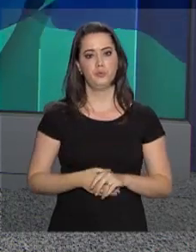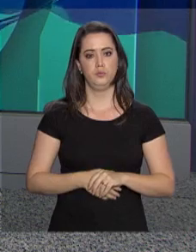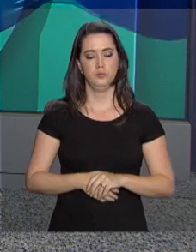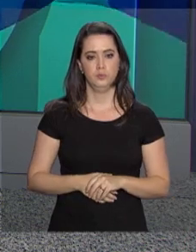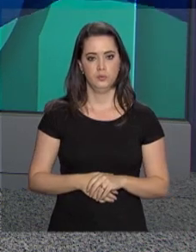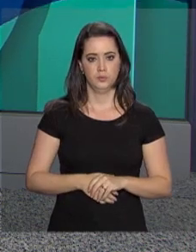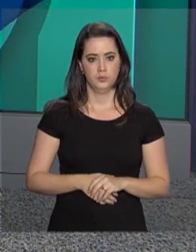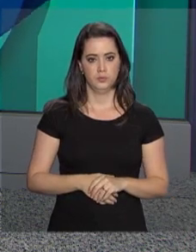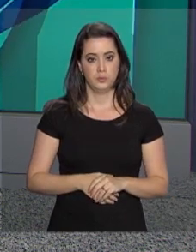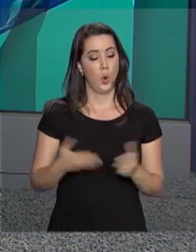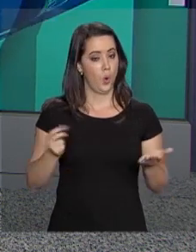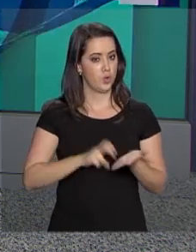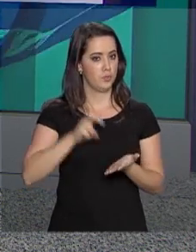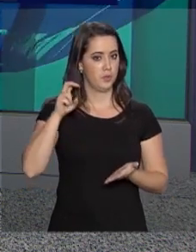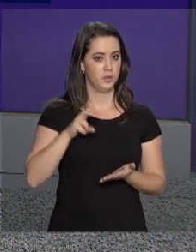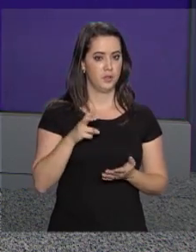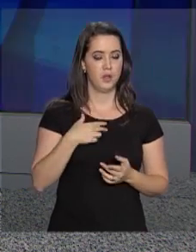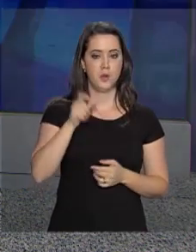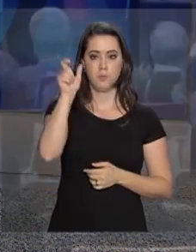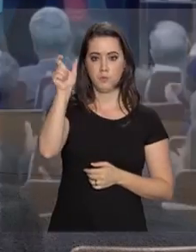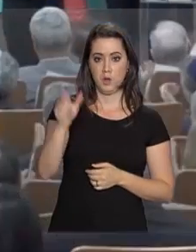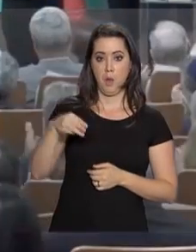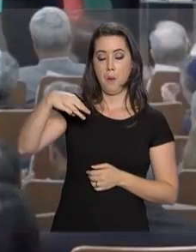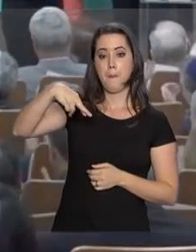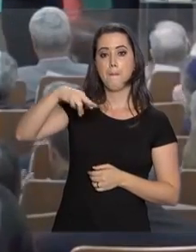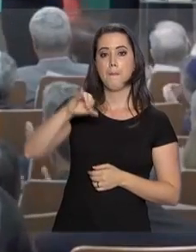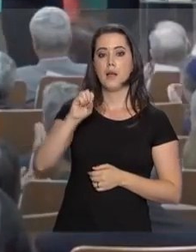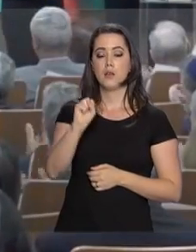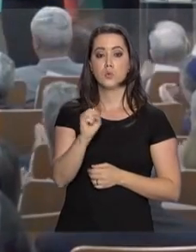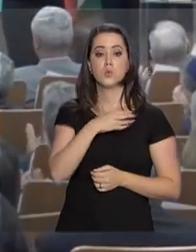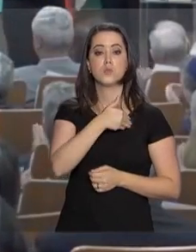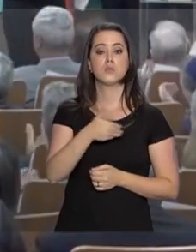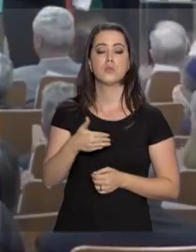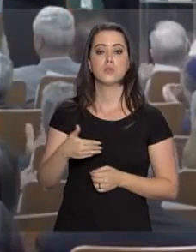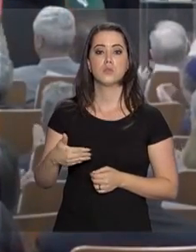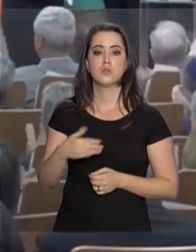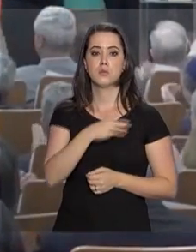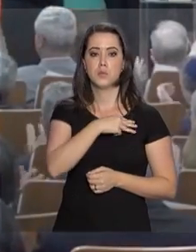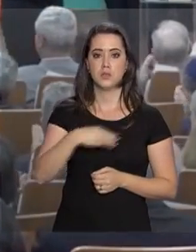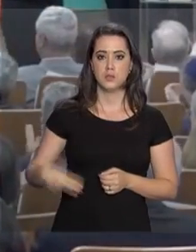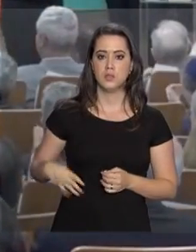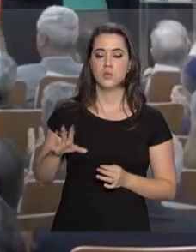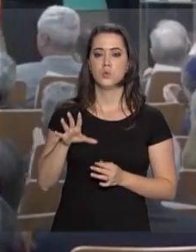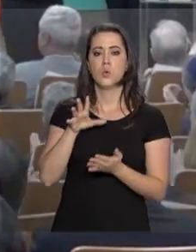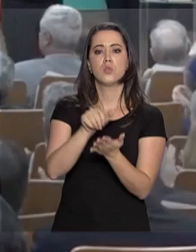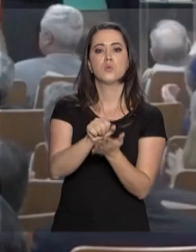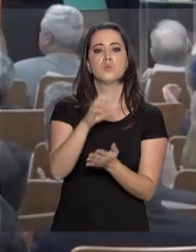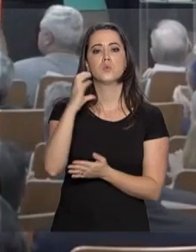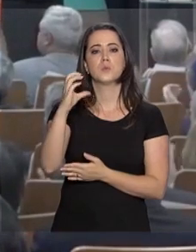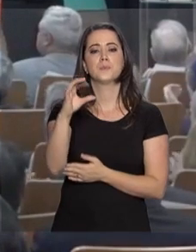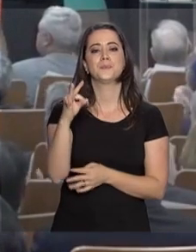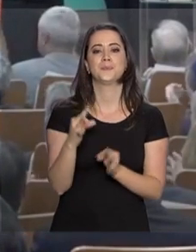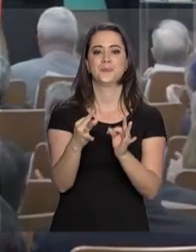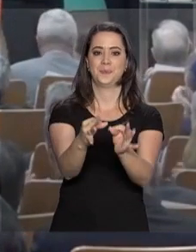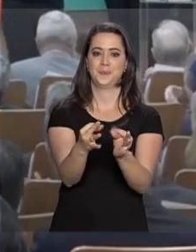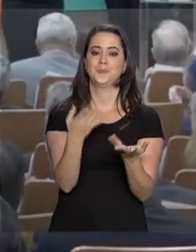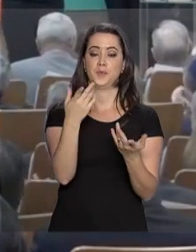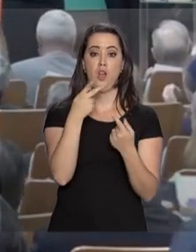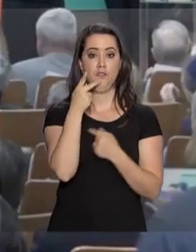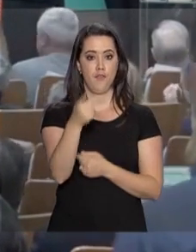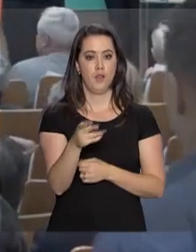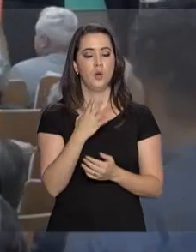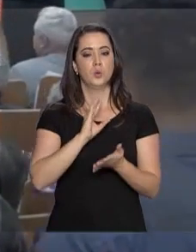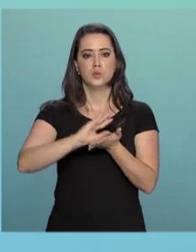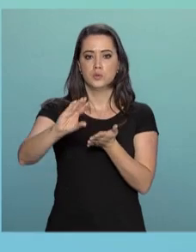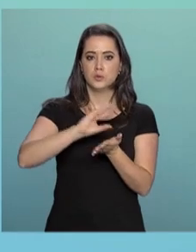E hoje pela manhã, o astronauta Marcos Pontes assumiu o Ministério da Ciência e Tecnologia. No discurso de posse, o ministro prometeu